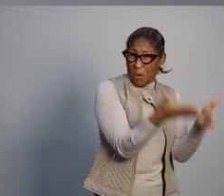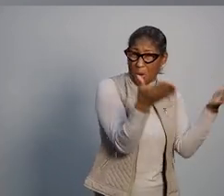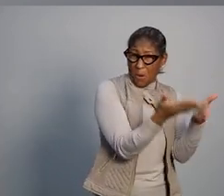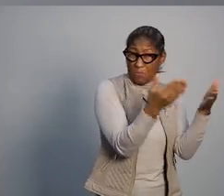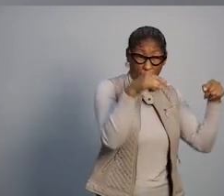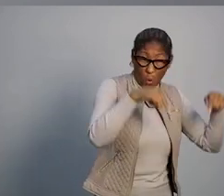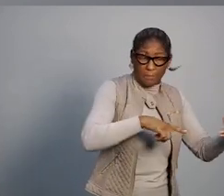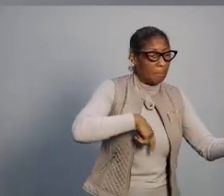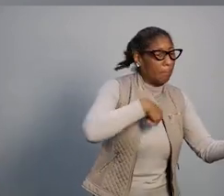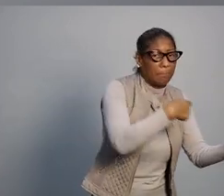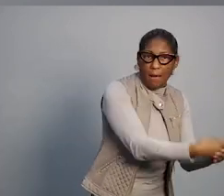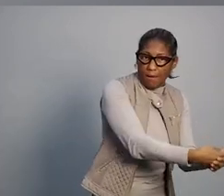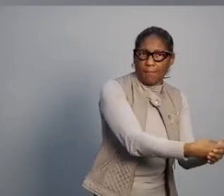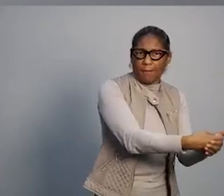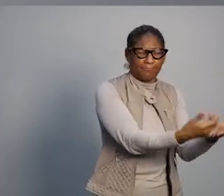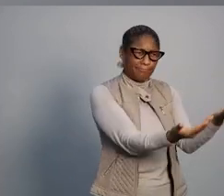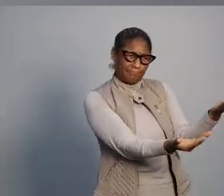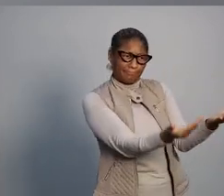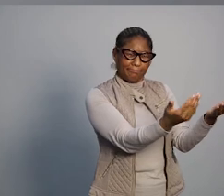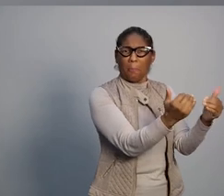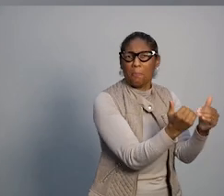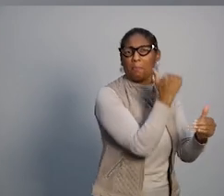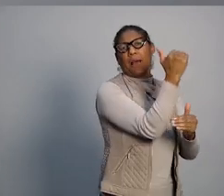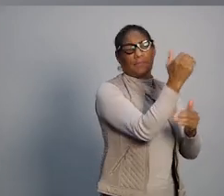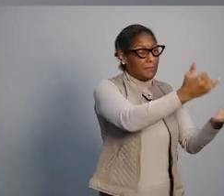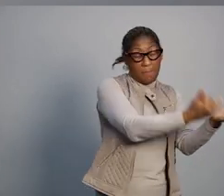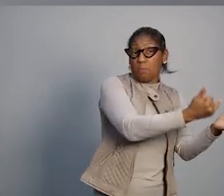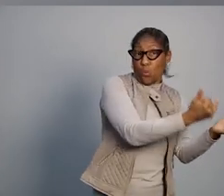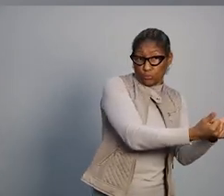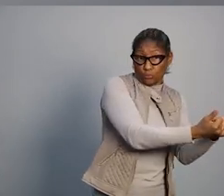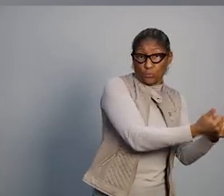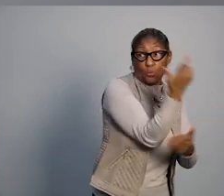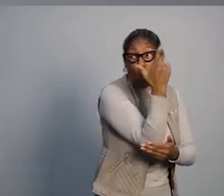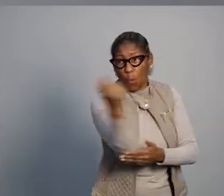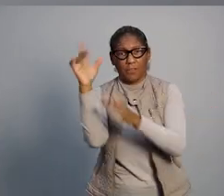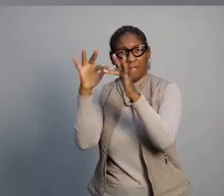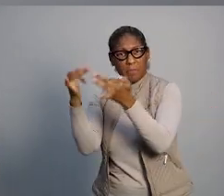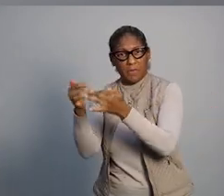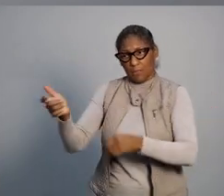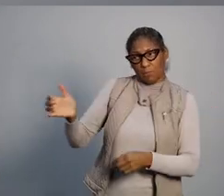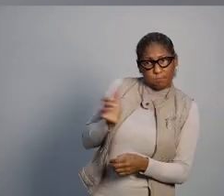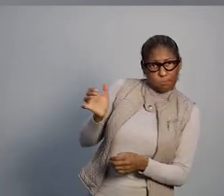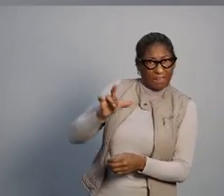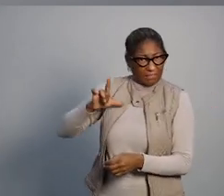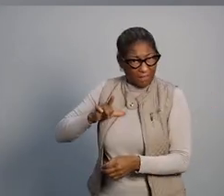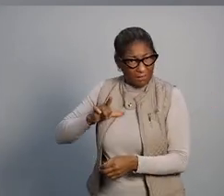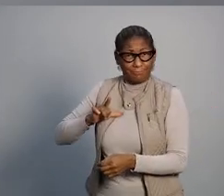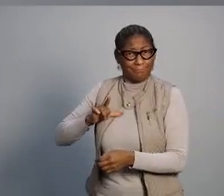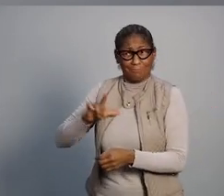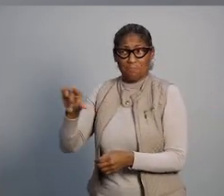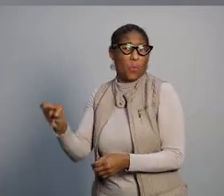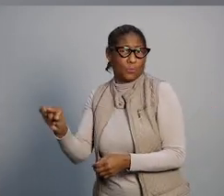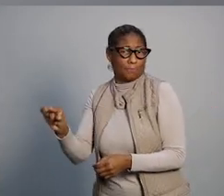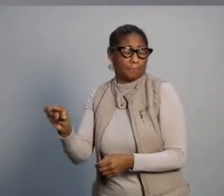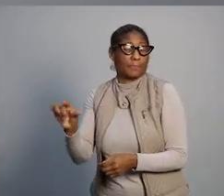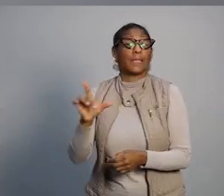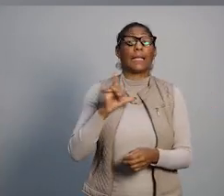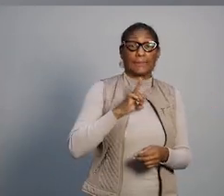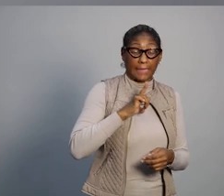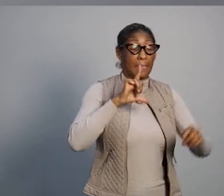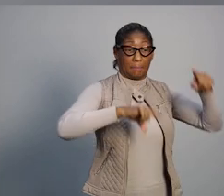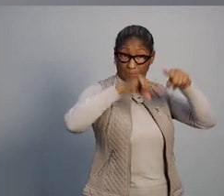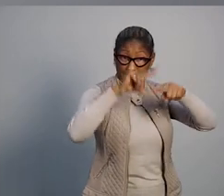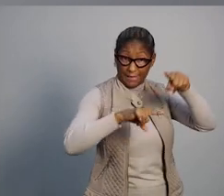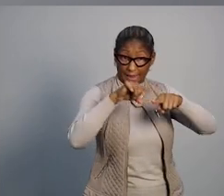sistema atual acabam pagando proporcionalmente mais imposto do que as famílias mais ricas. Embora alguns